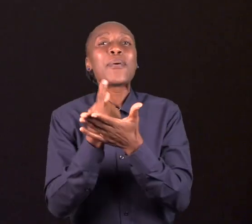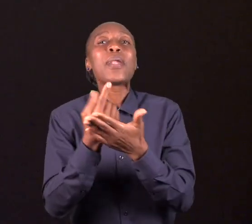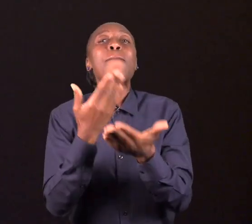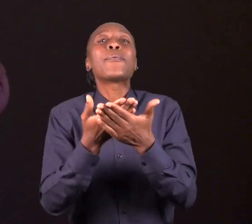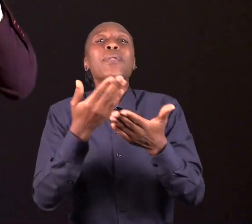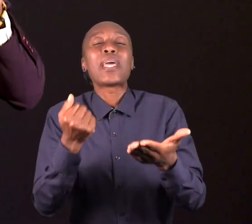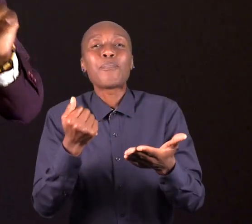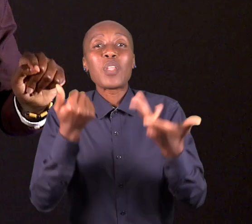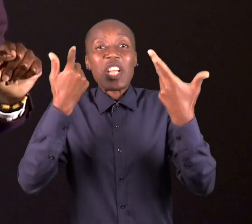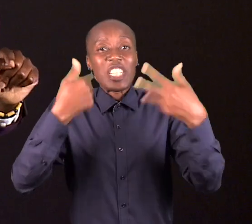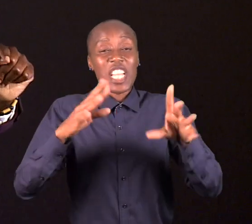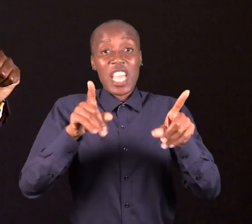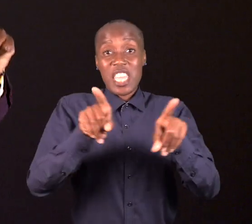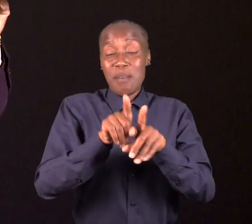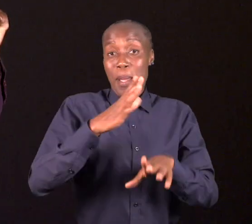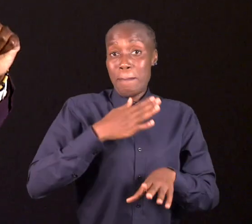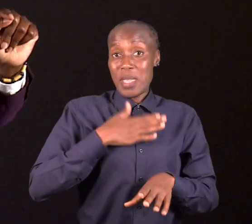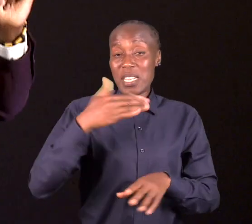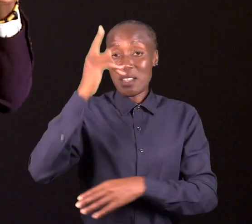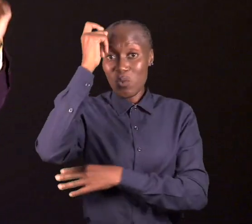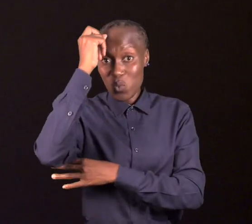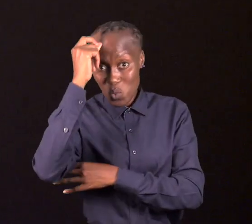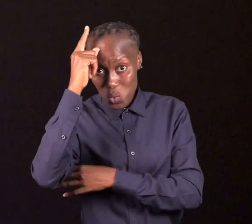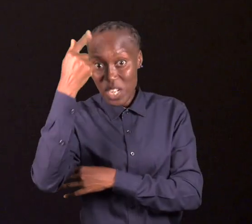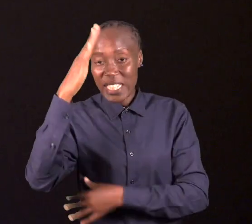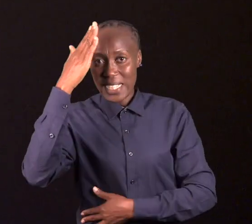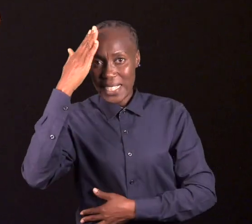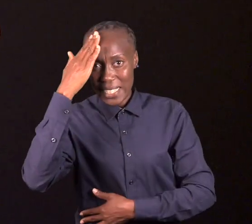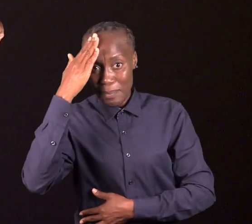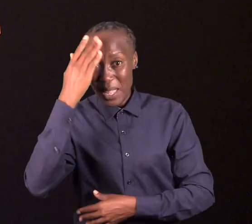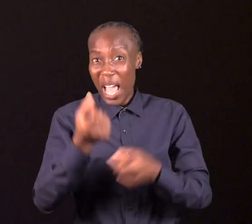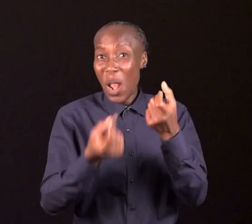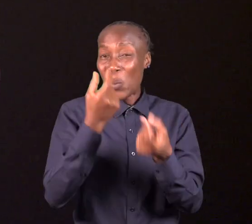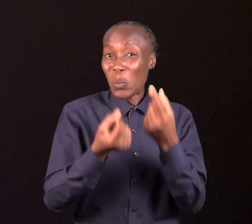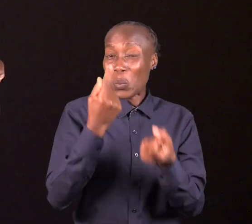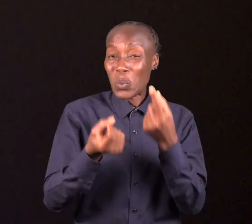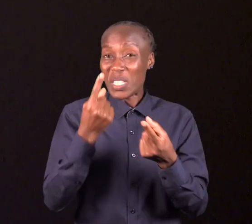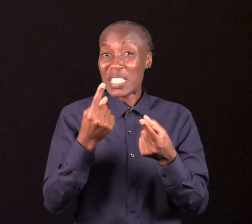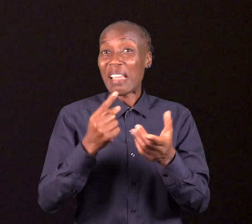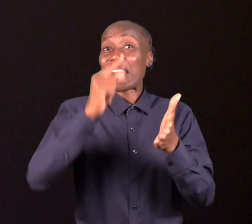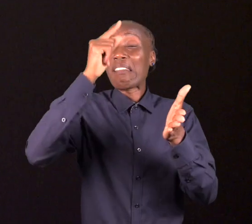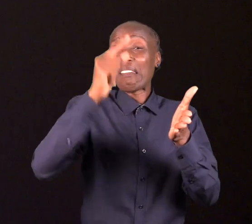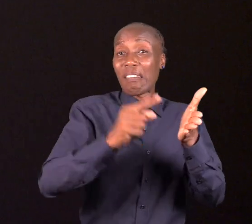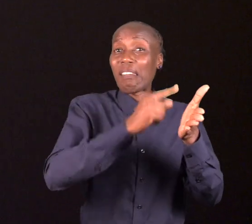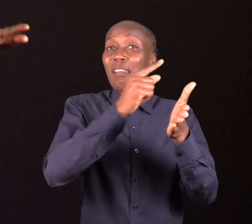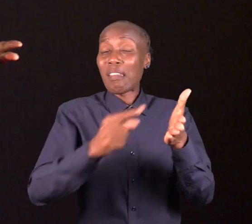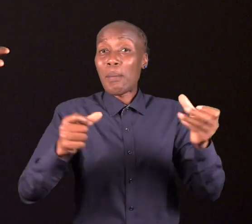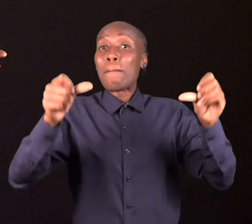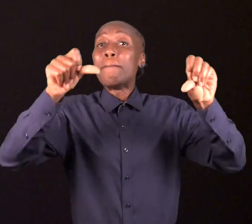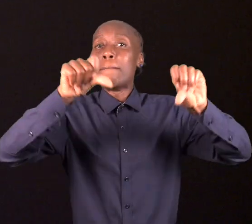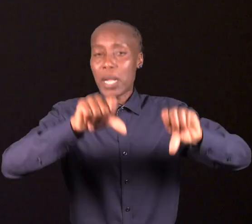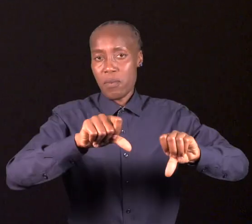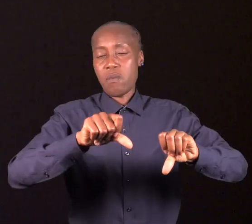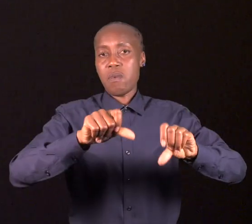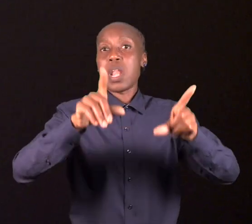algumas práticas culturais têm sido nocivas na vida das raparigas, retirando-lhes